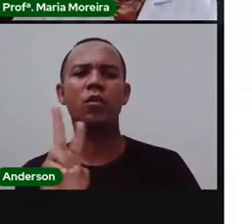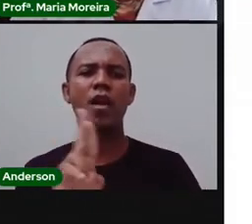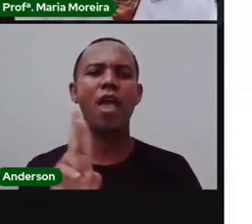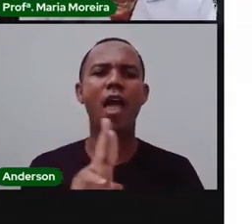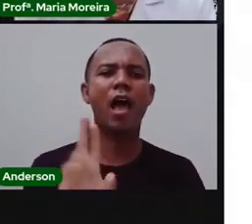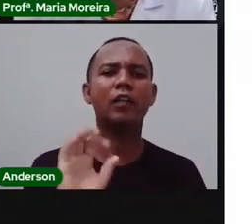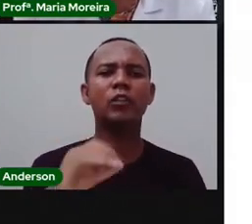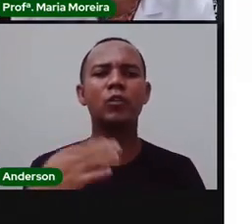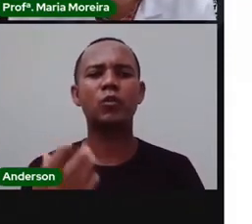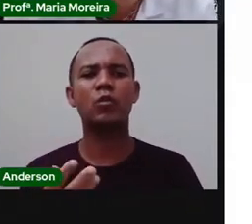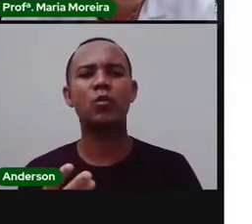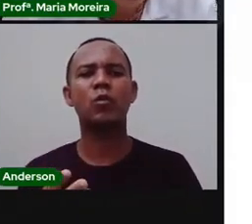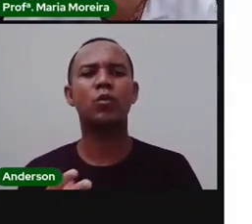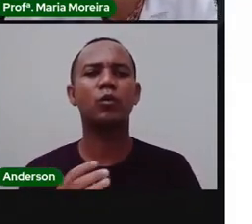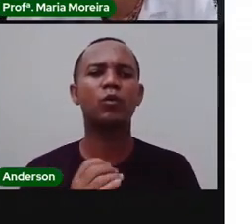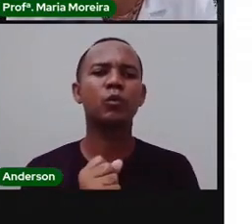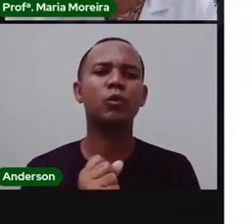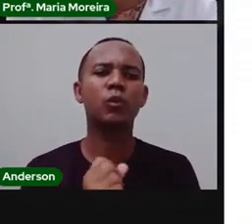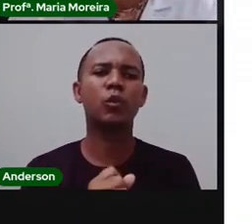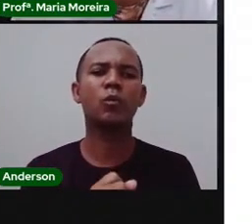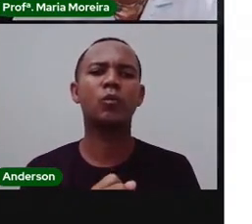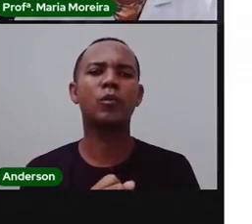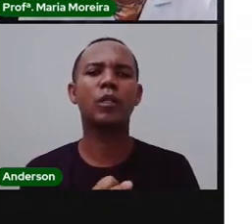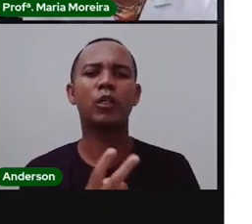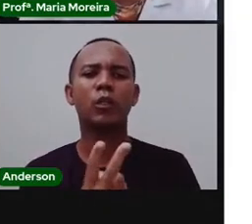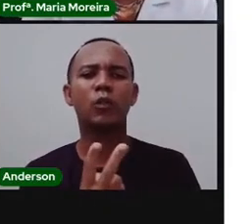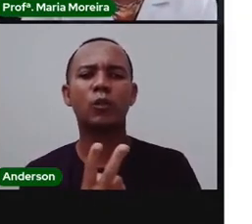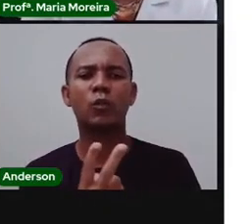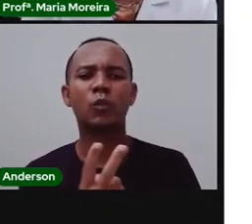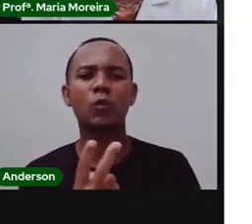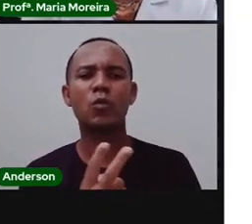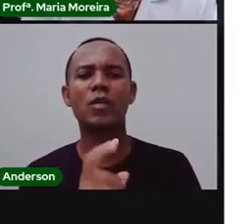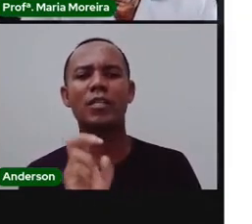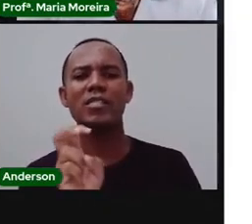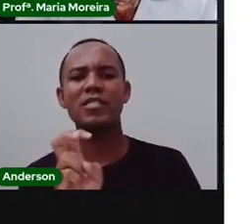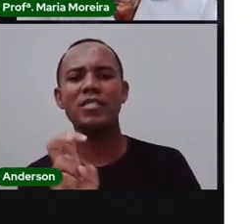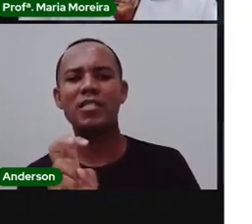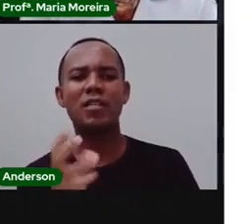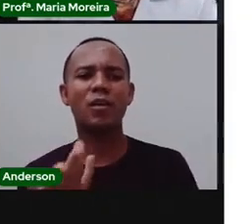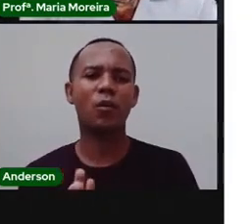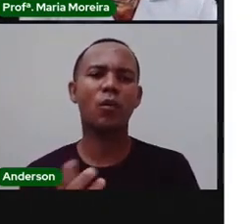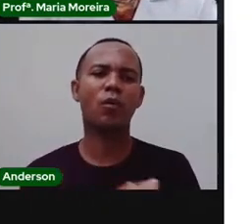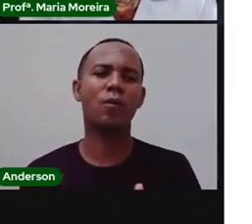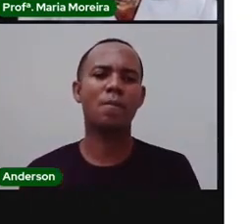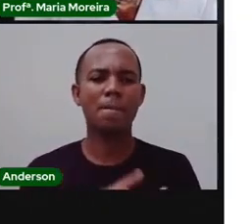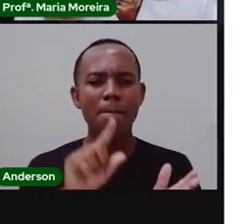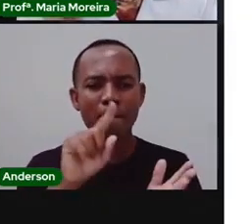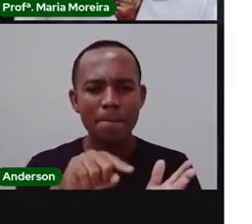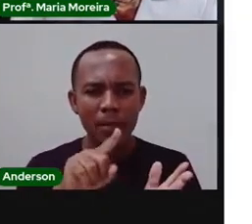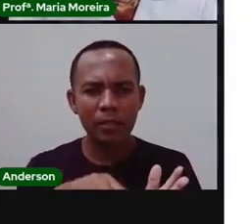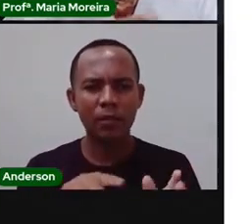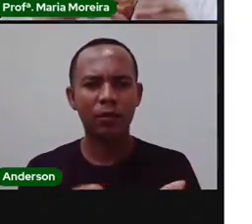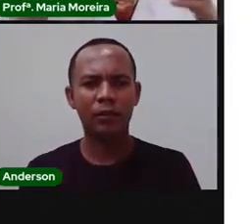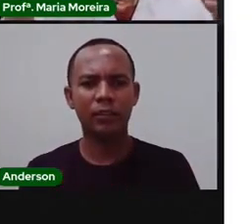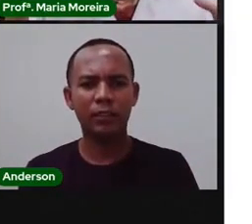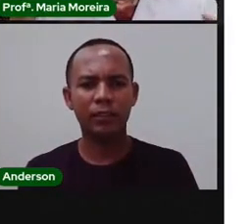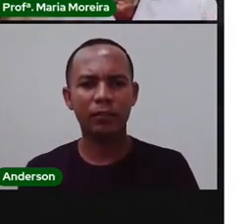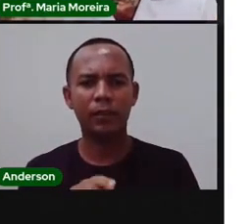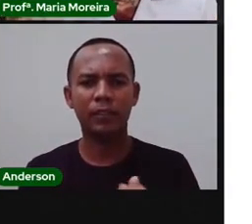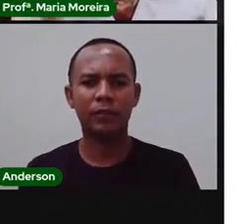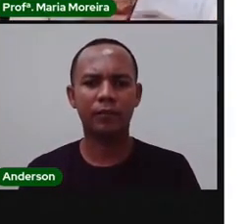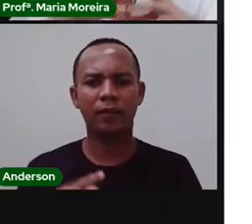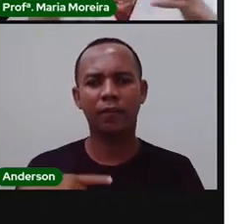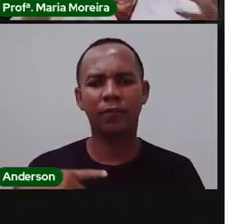duas é cinco. E aí, ela te dá um desconto e vende as duas bacias ali por um preço mais em conta. Tem também aí aquelas